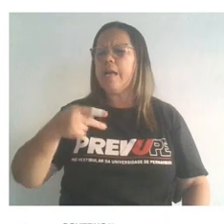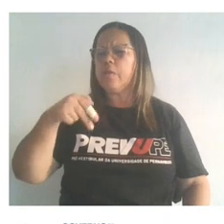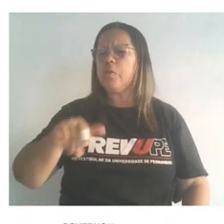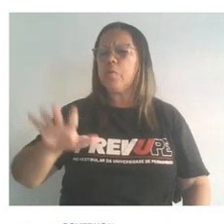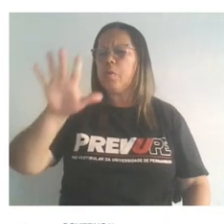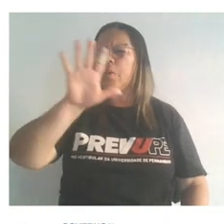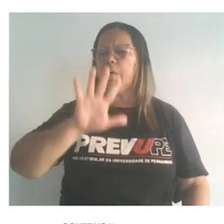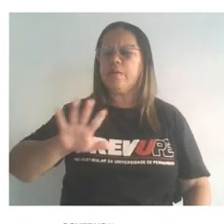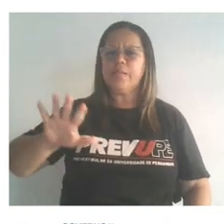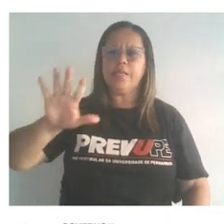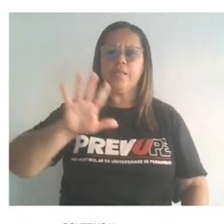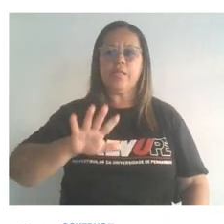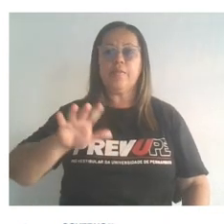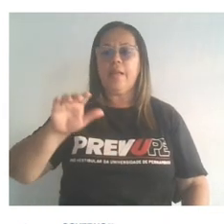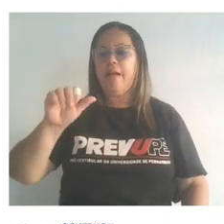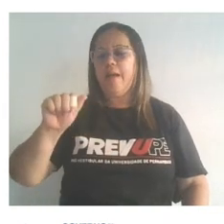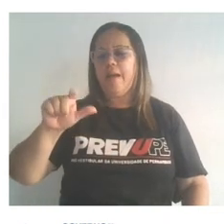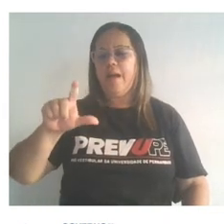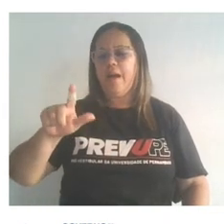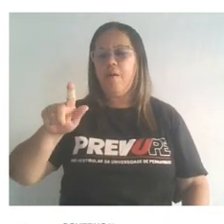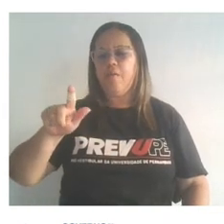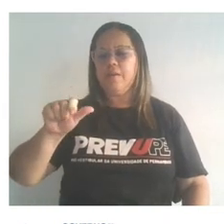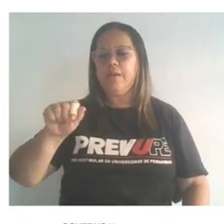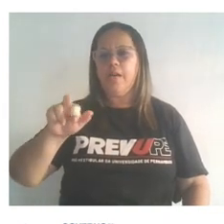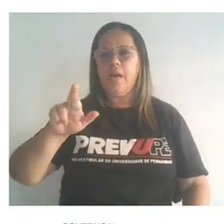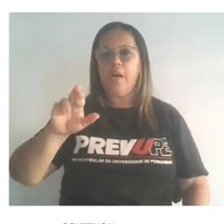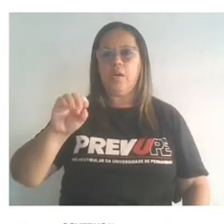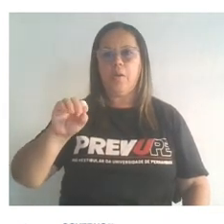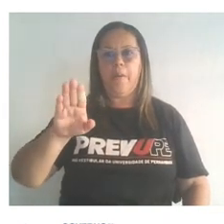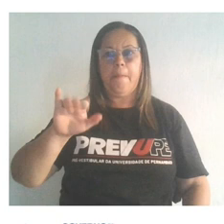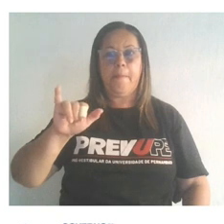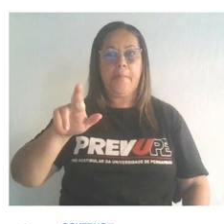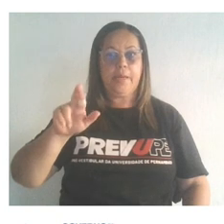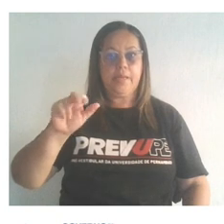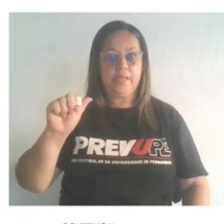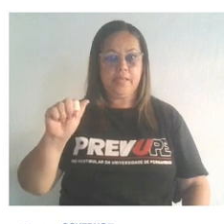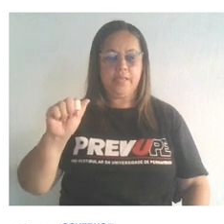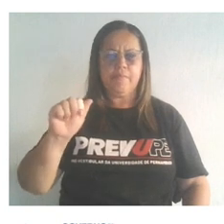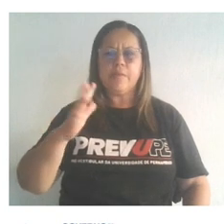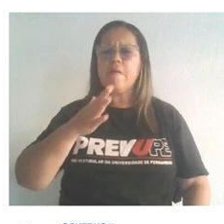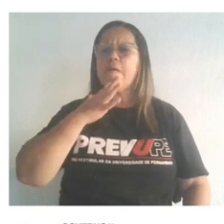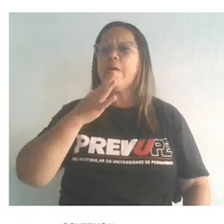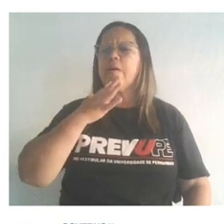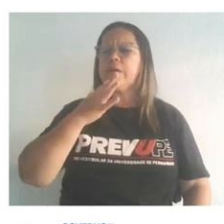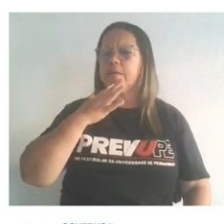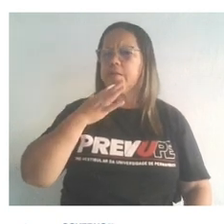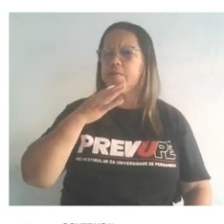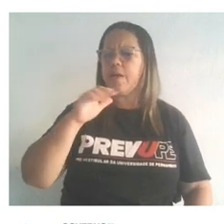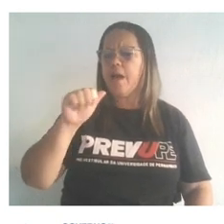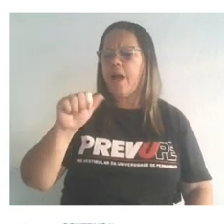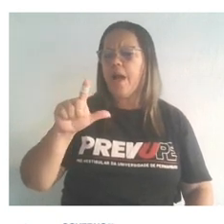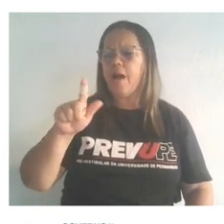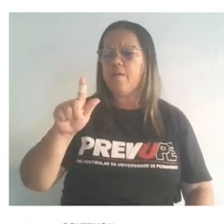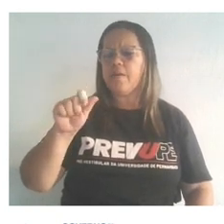a famosa algarubeira, né? Que o pessoal conhece muito por pé de algaroba, né? E por que que eu tô tratando dessa espécie aqui,